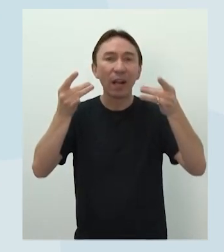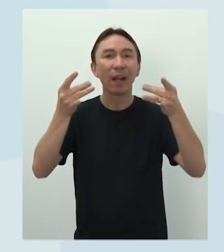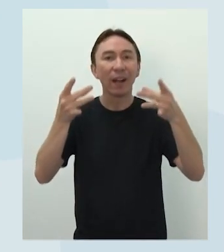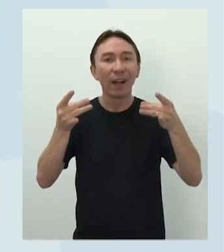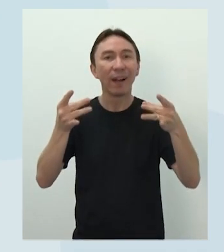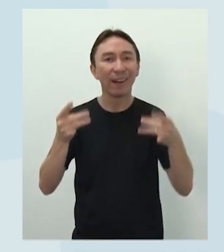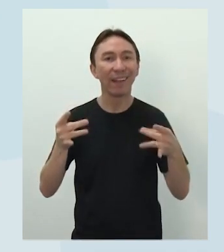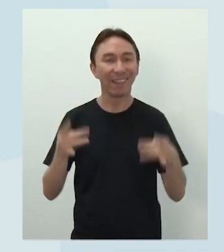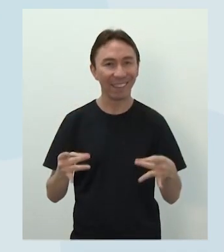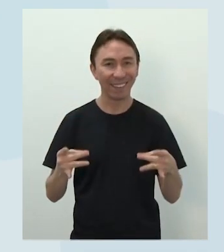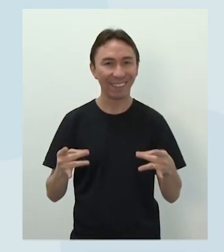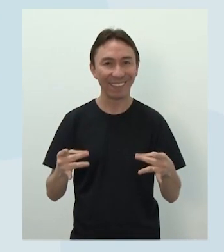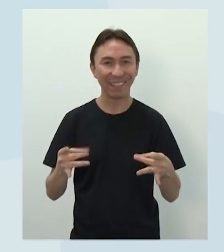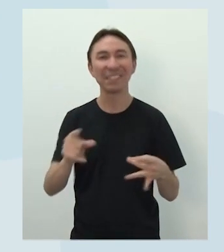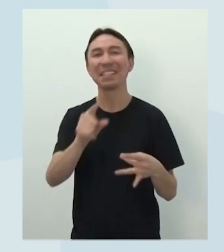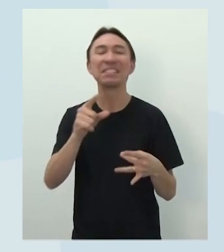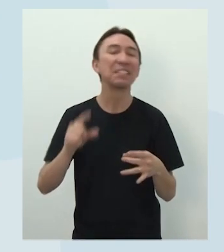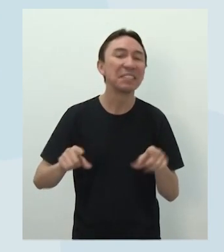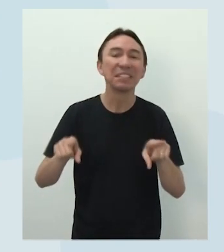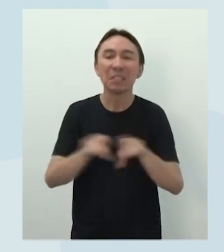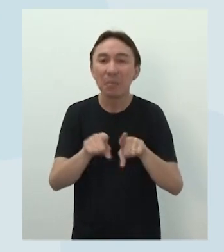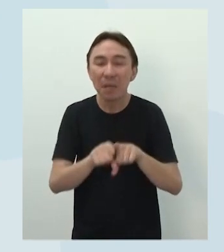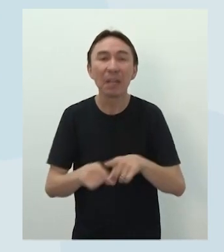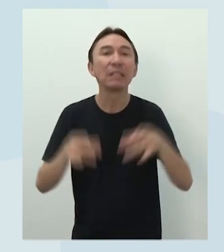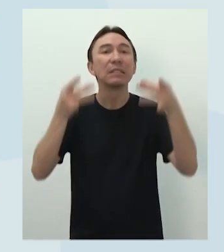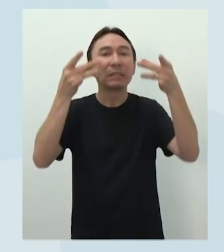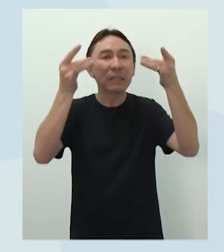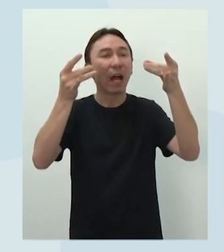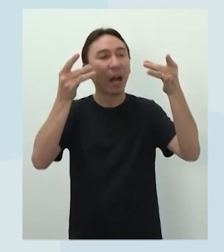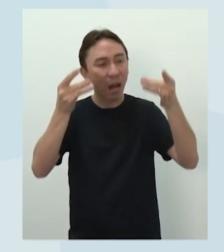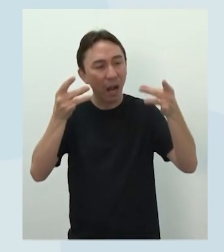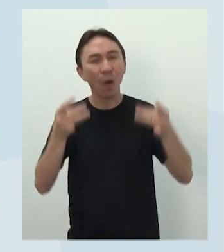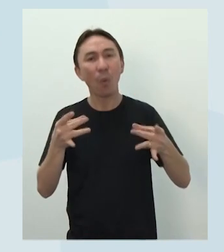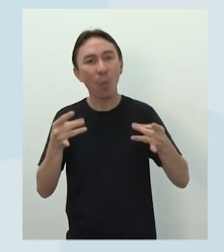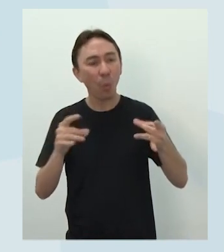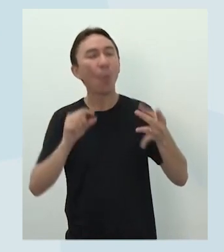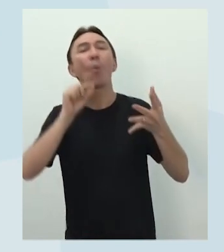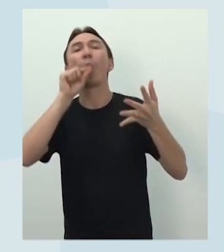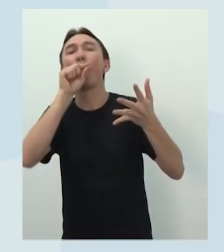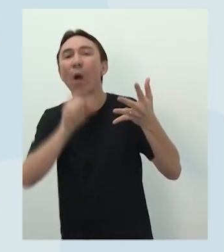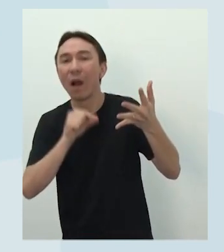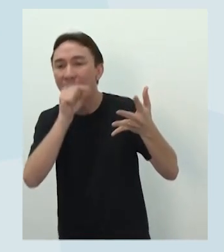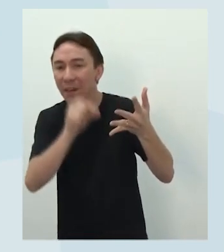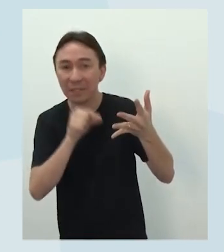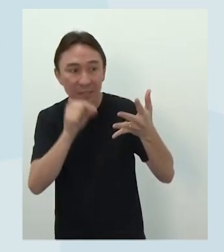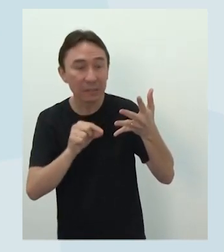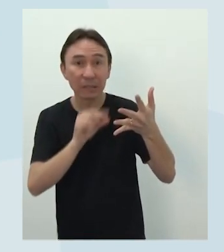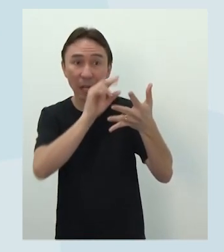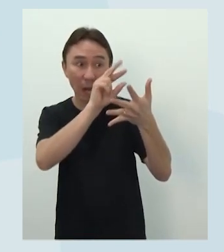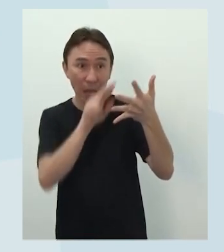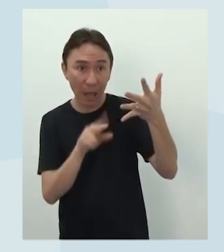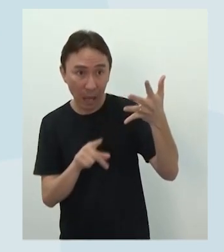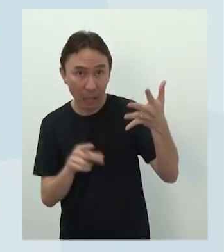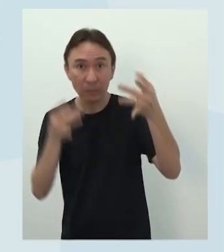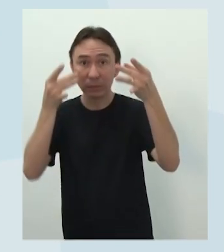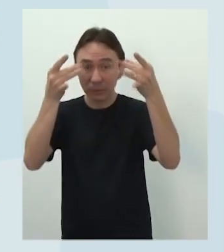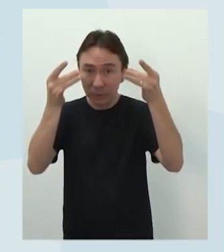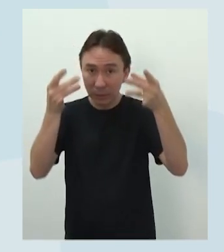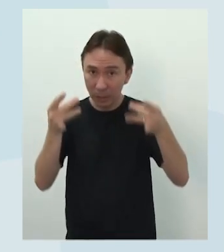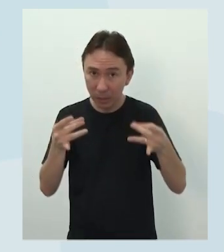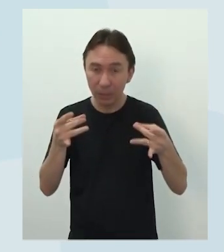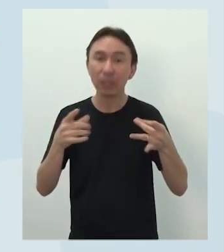detalhamento. E nas características do que se está descrevendo. Textos advindos deste tipo têm função